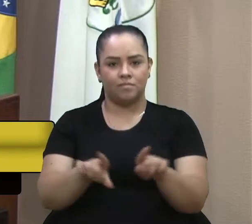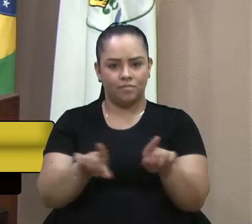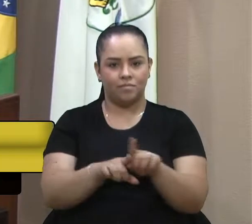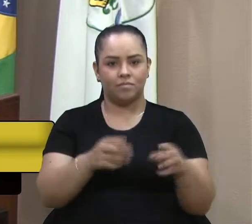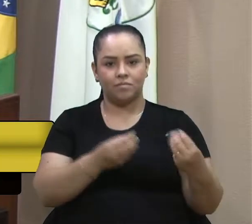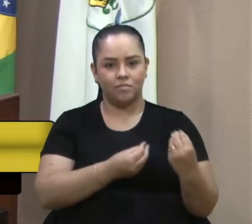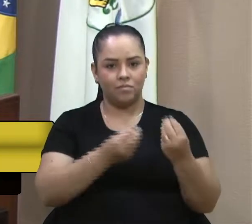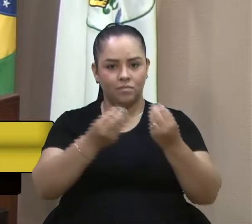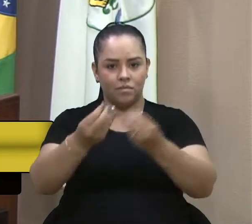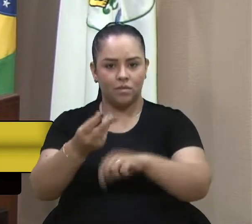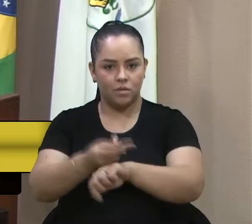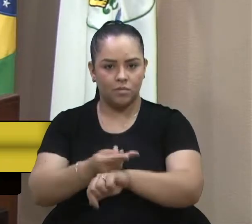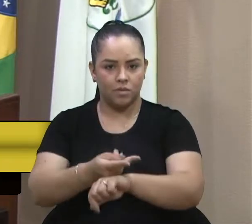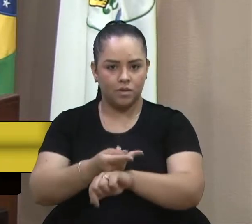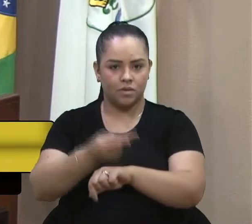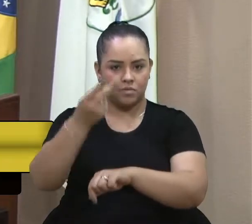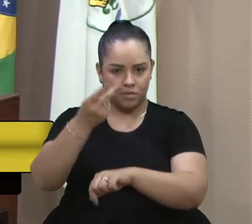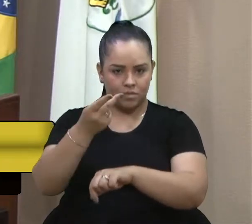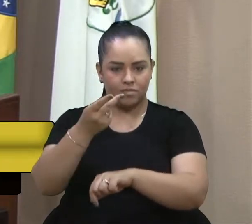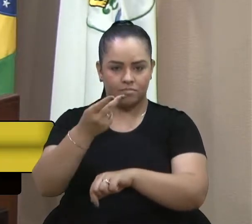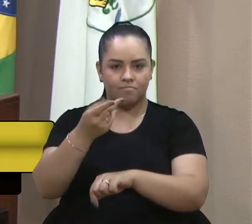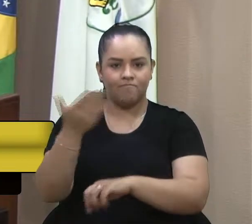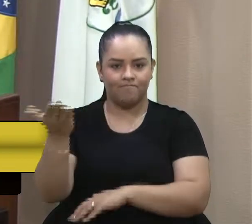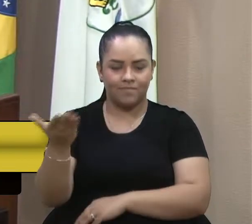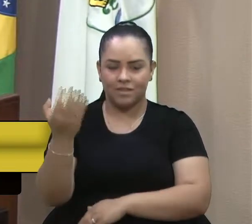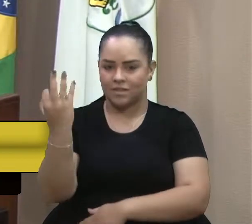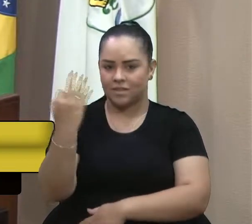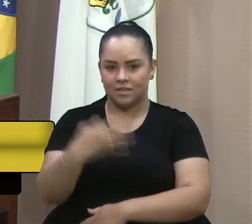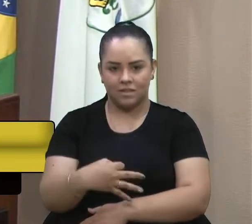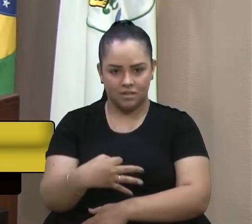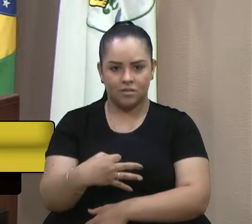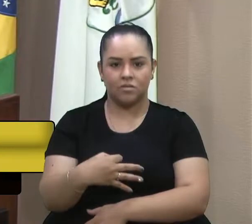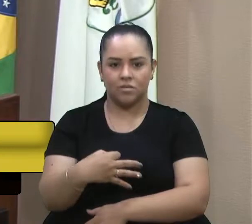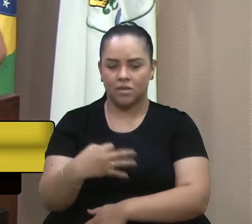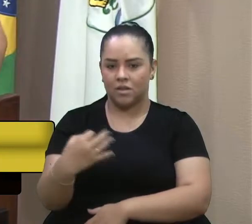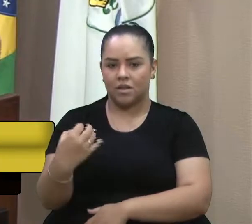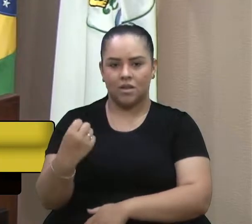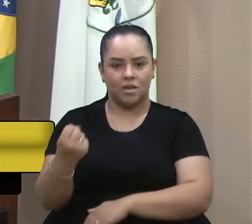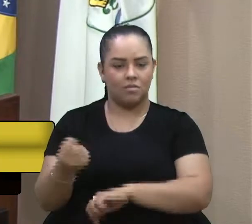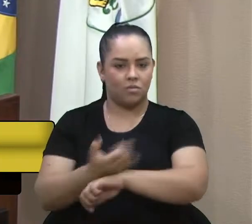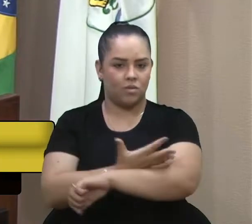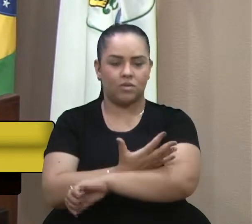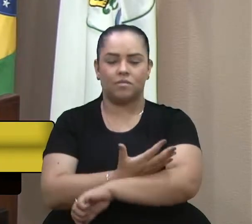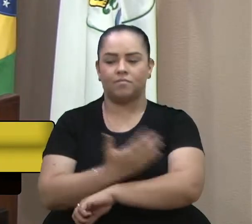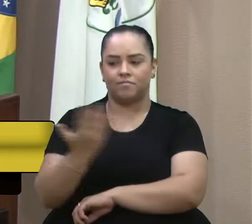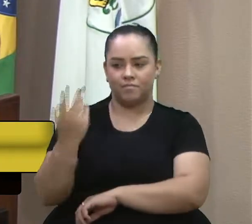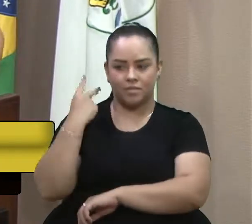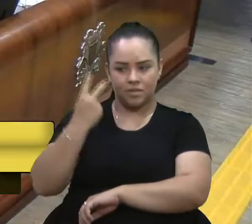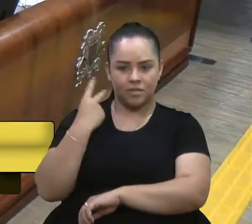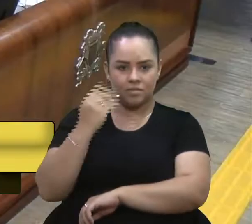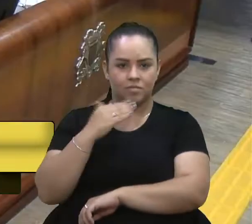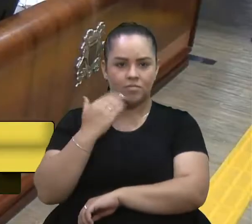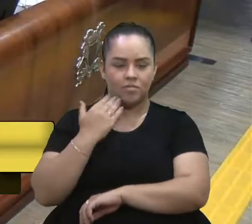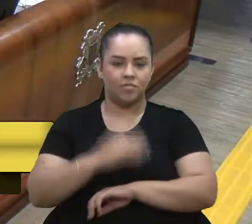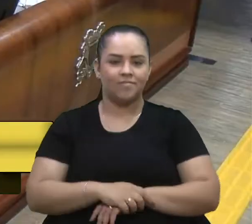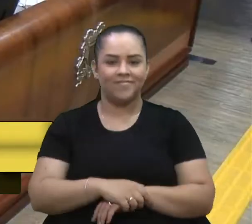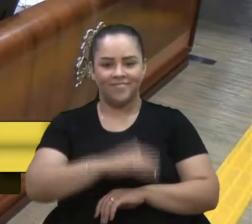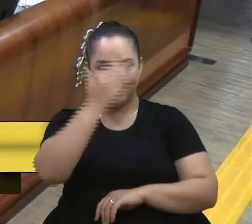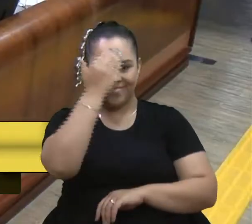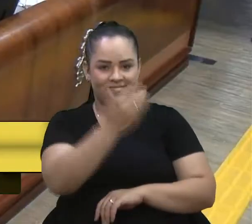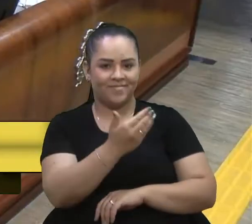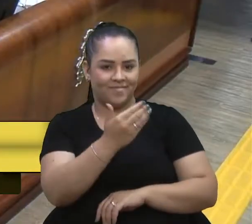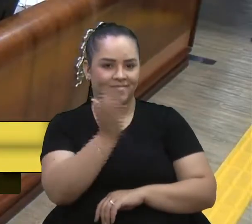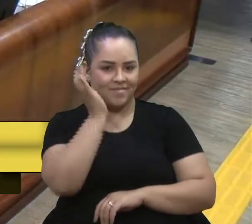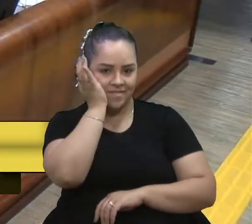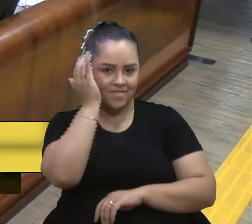entrega do título de cidadão emérito ao Marquioro tenho certeza que se emocionaram. Vereadora Marisol, o à parte. Obrigada, vereador Felipe